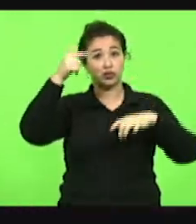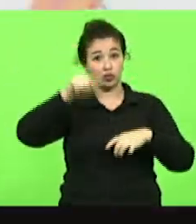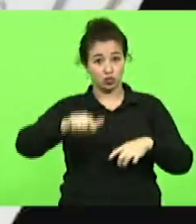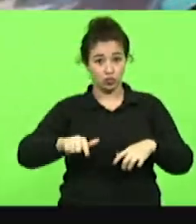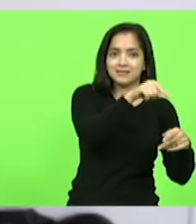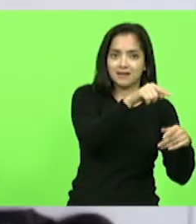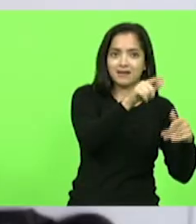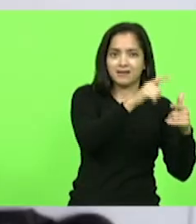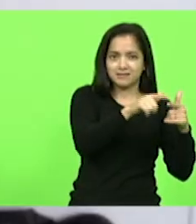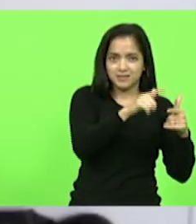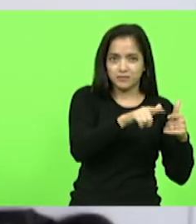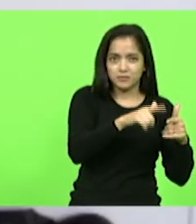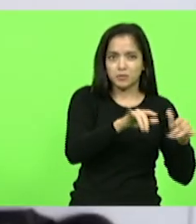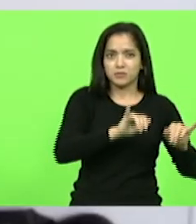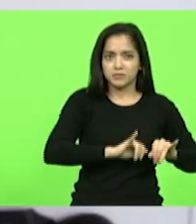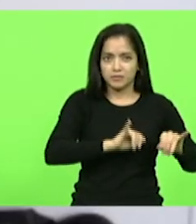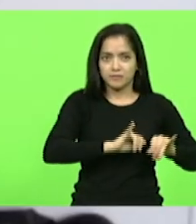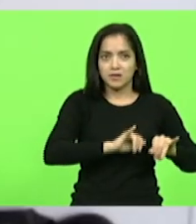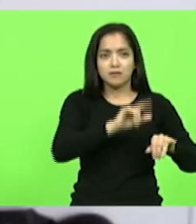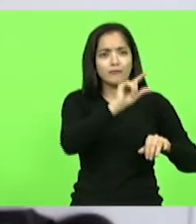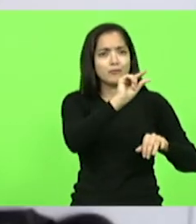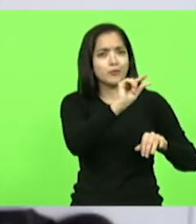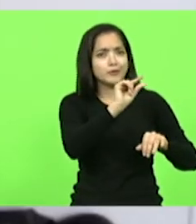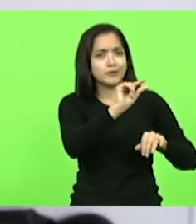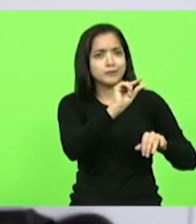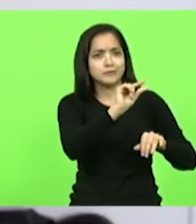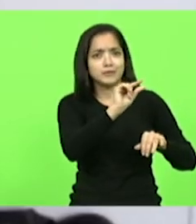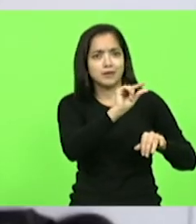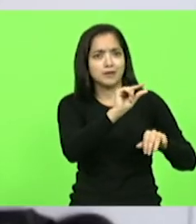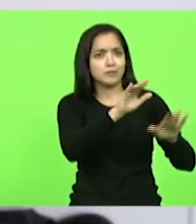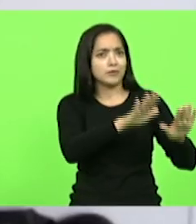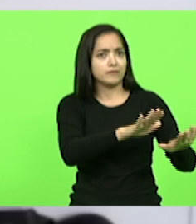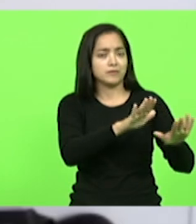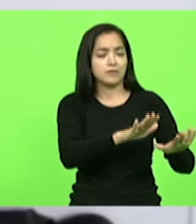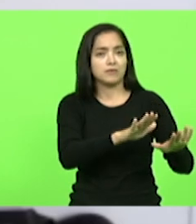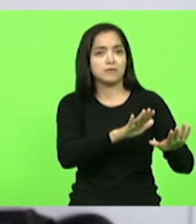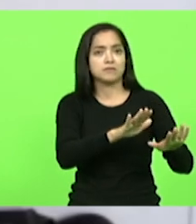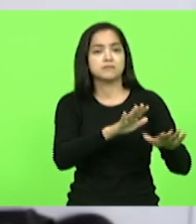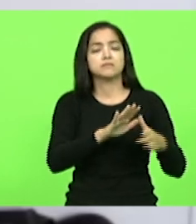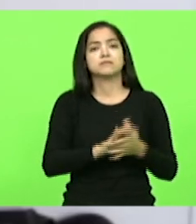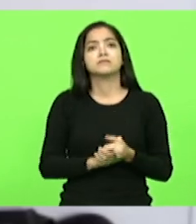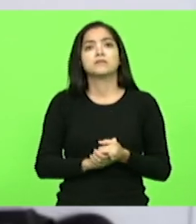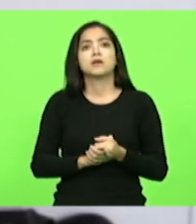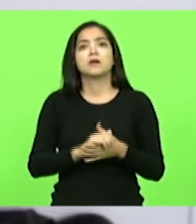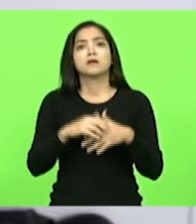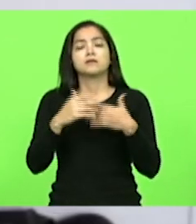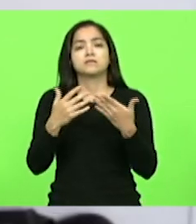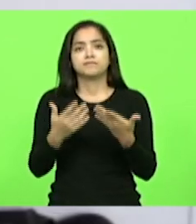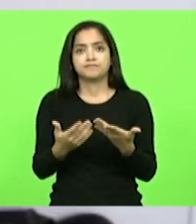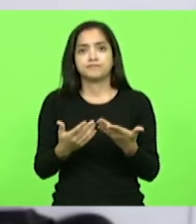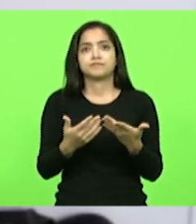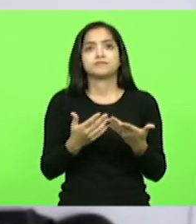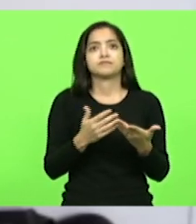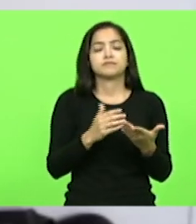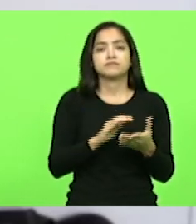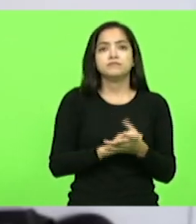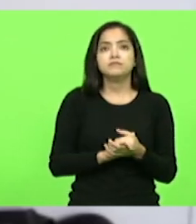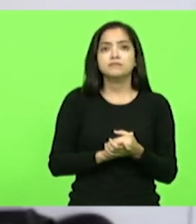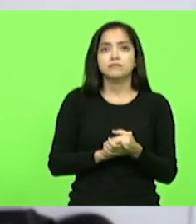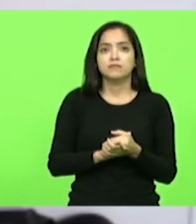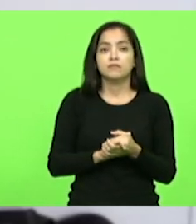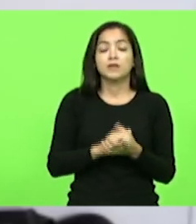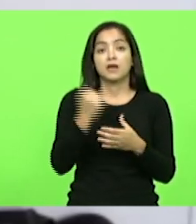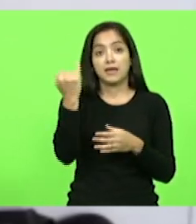pronto. A defesa civil foi atuante, atendeu com telha, com a cobertura pelas casas, isso é